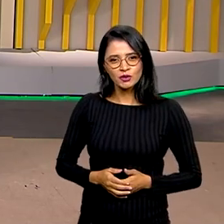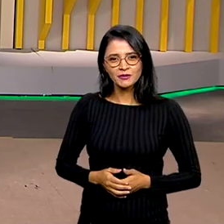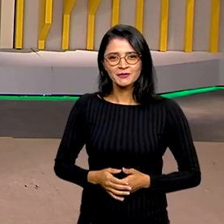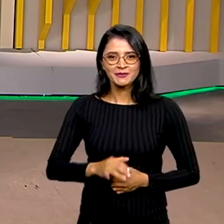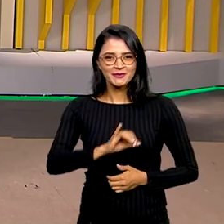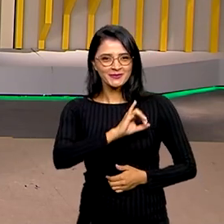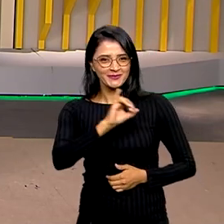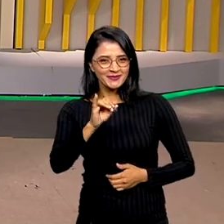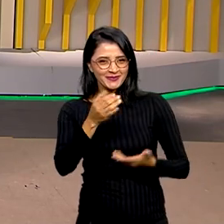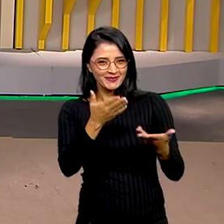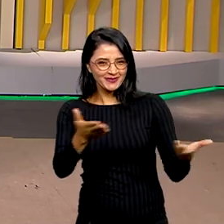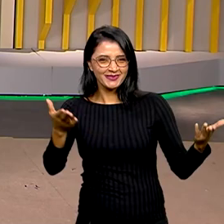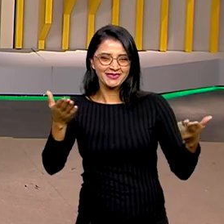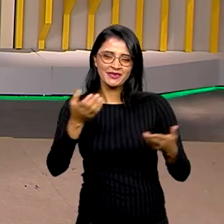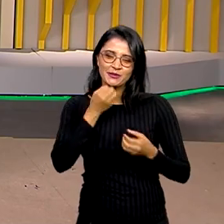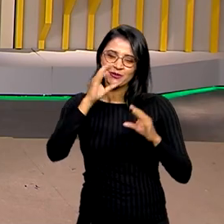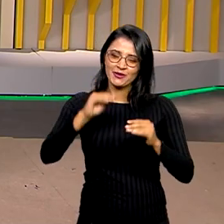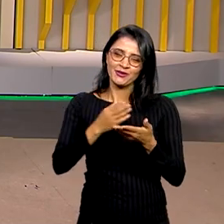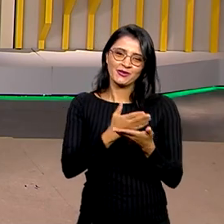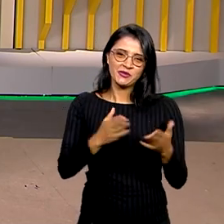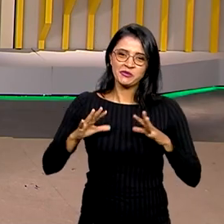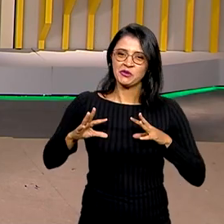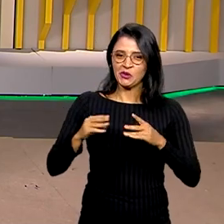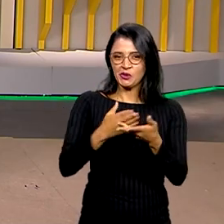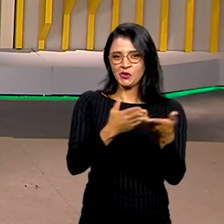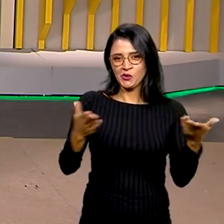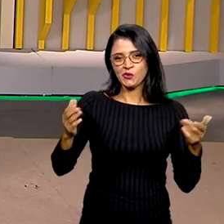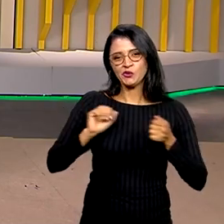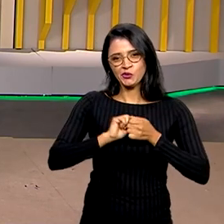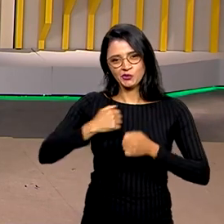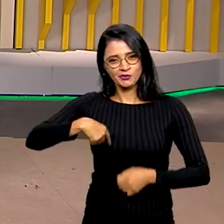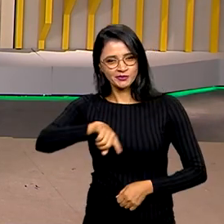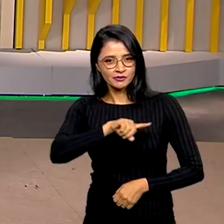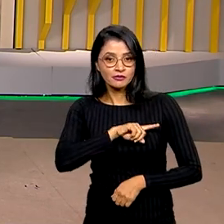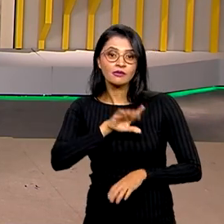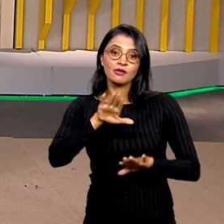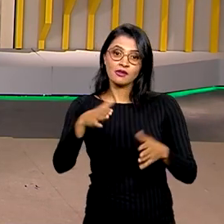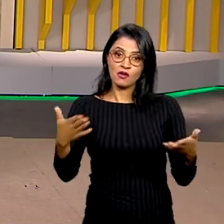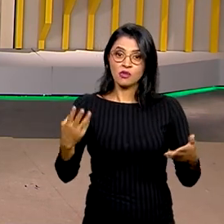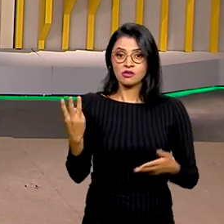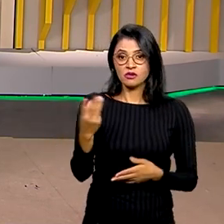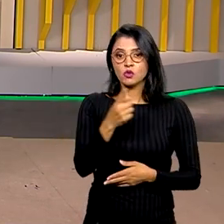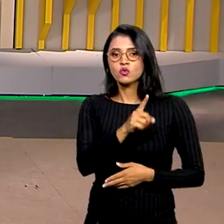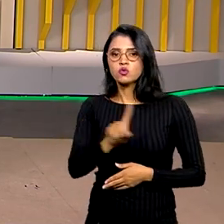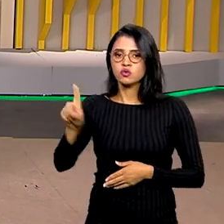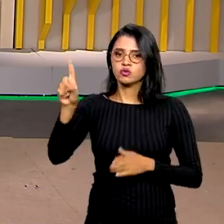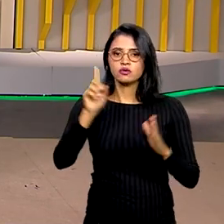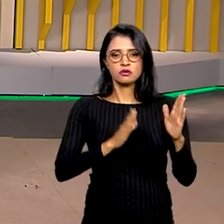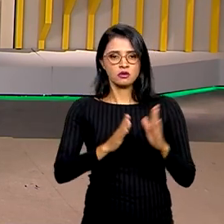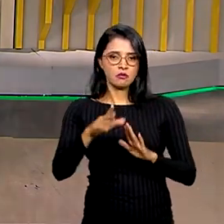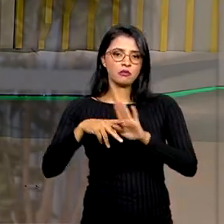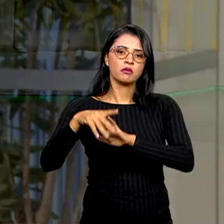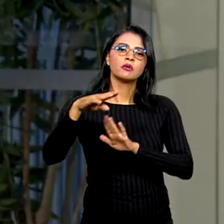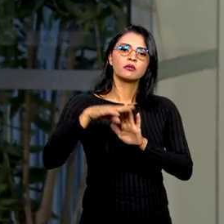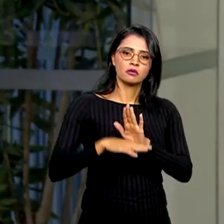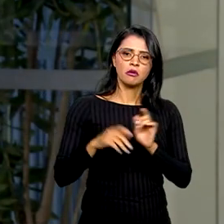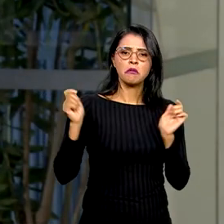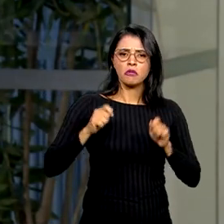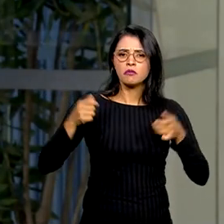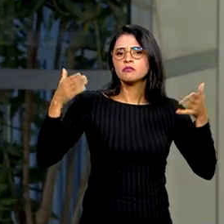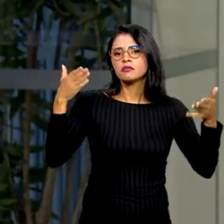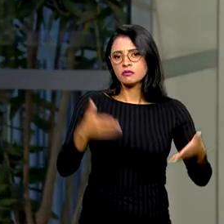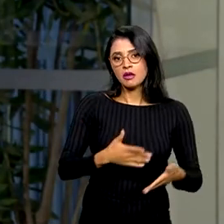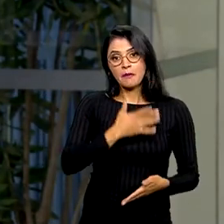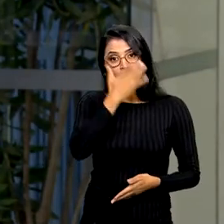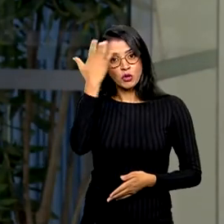Oi Ana, Carolina, boa noite a vocês, boa noite para todo mundo que está com a gente. Bom, essa é a terceira e última etapa do programa e pode participar agora